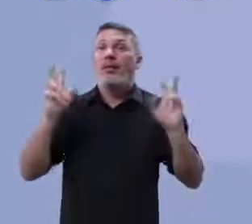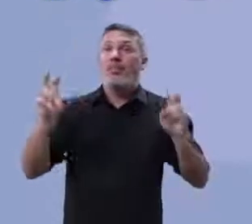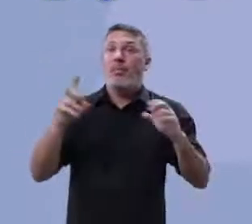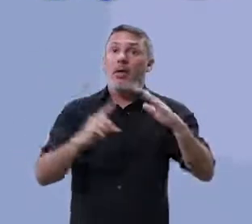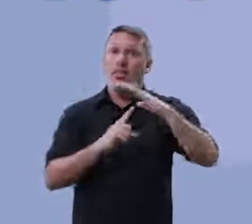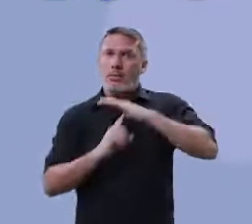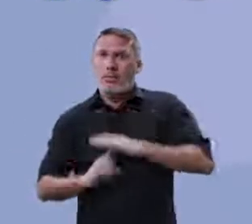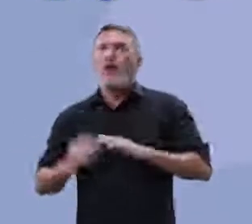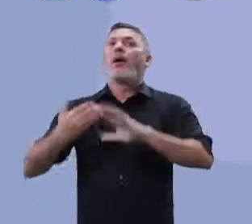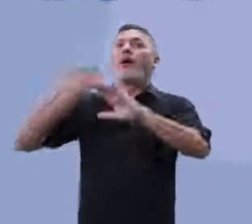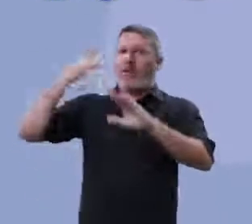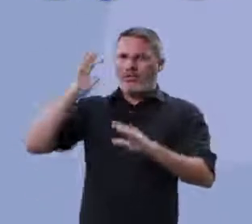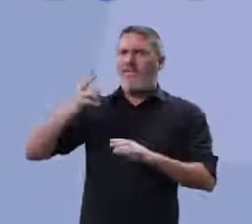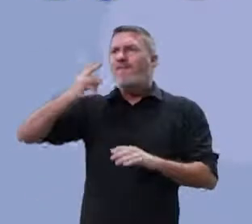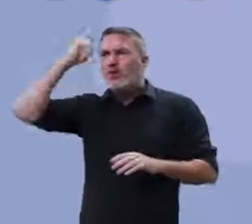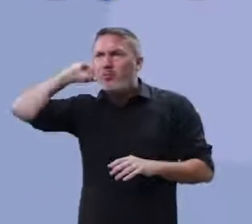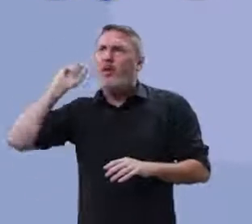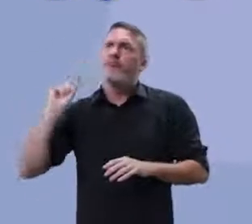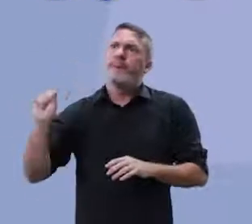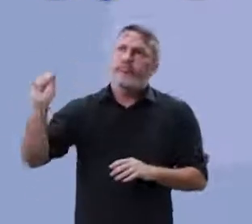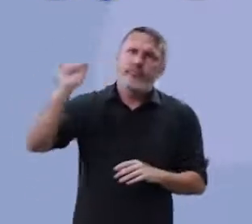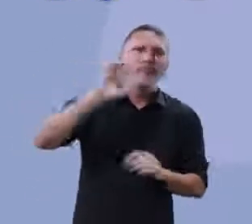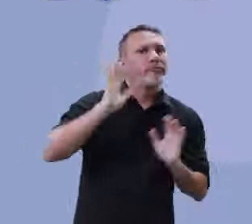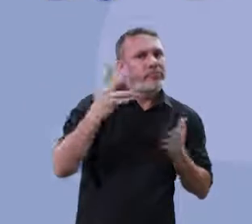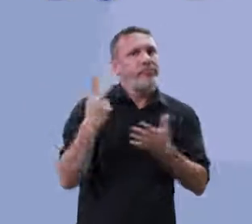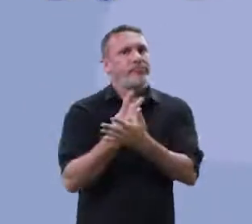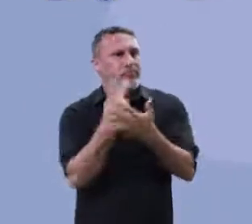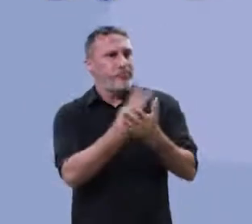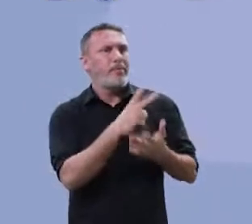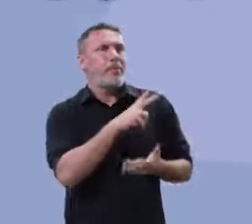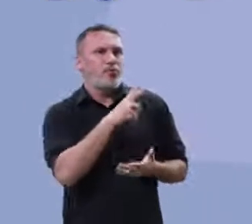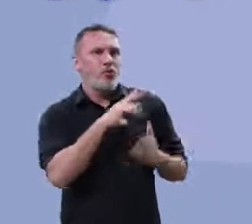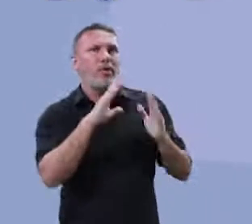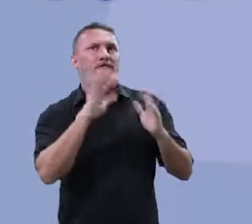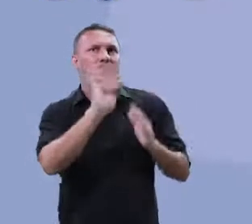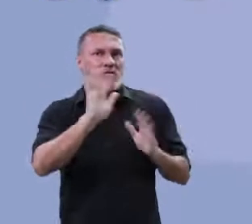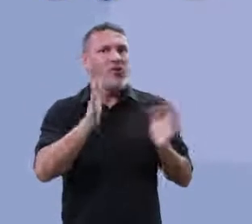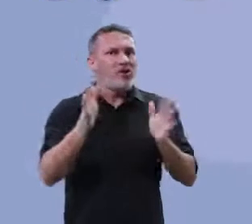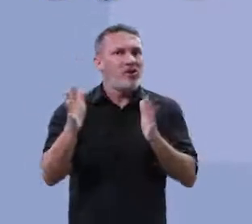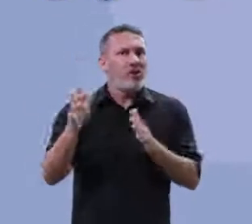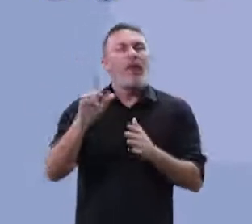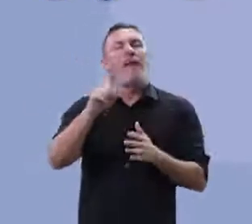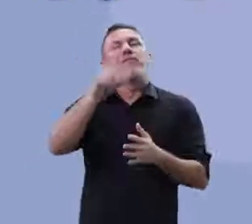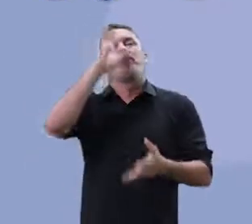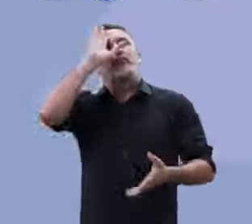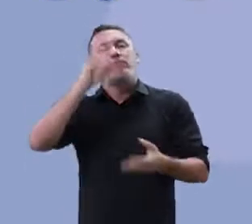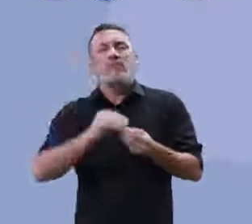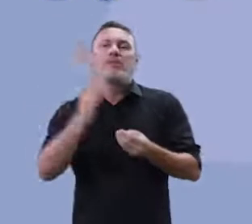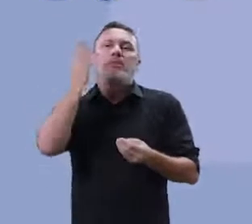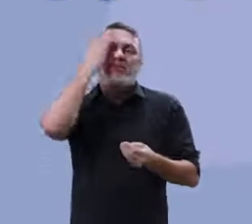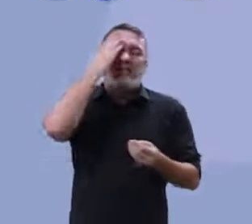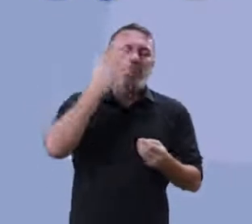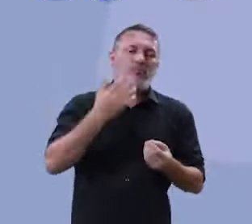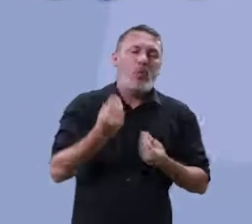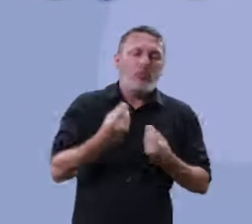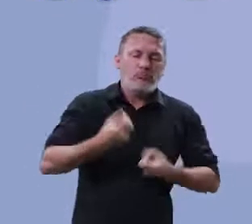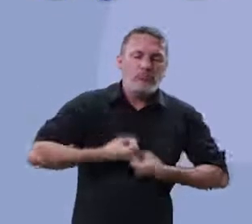um vestibular, já caiu nos vestibulares, né? Vestibulares das faculdades particulares. Se cair, você saber